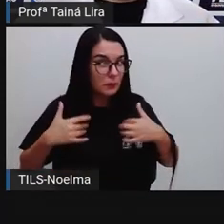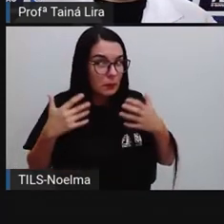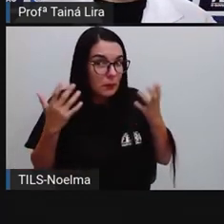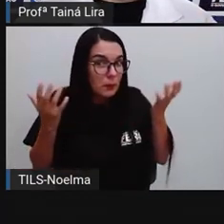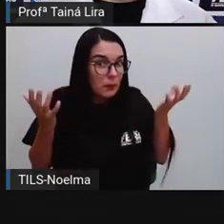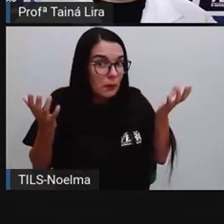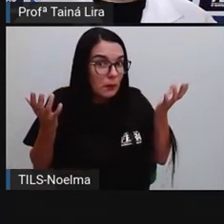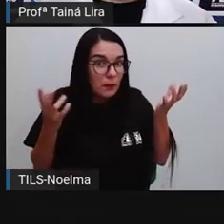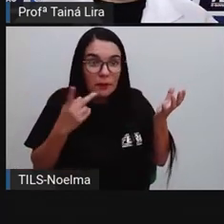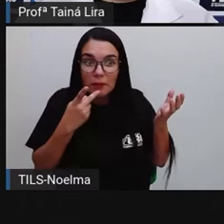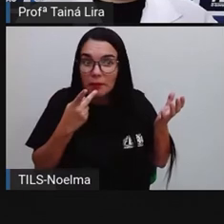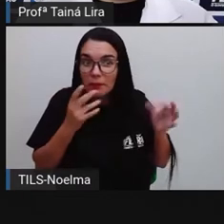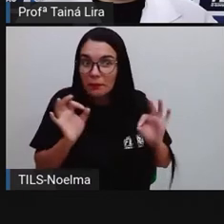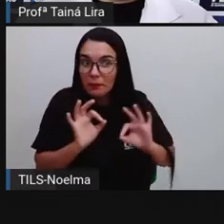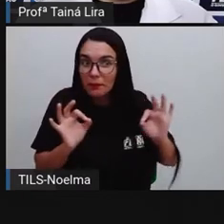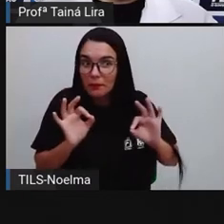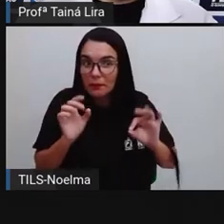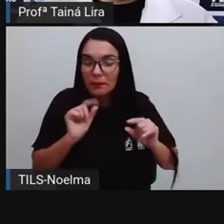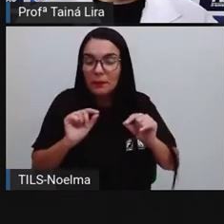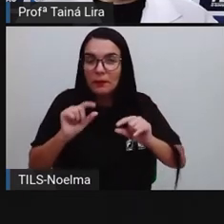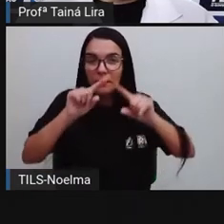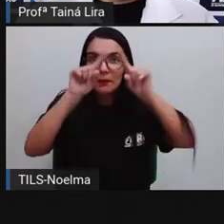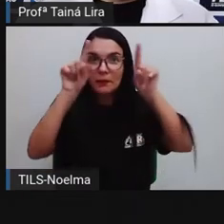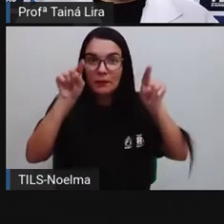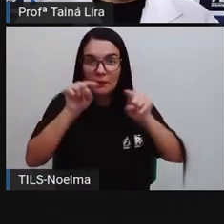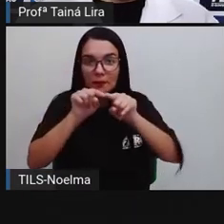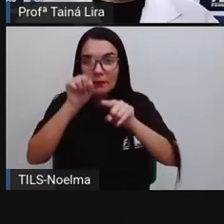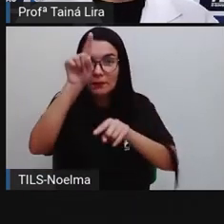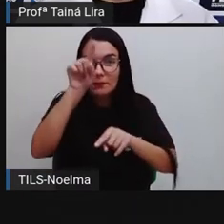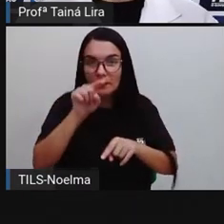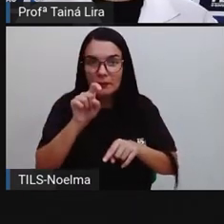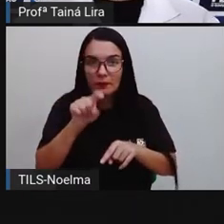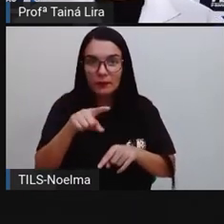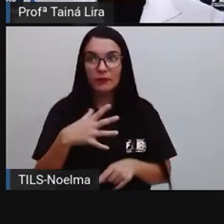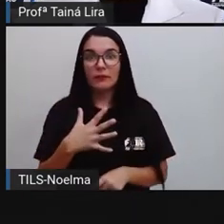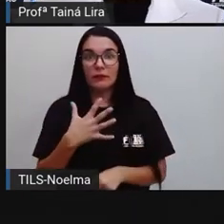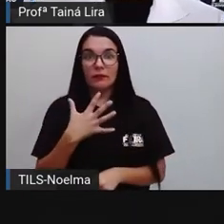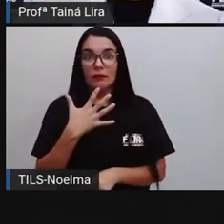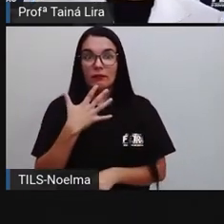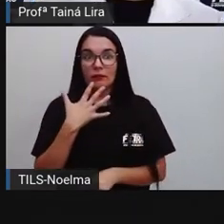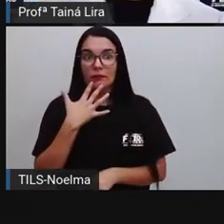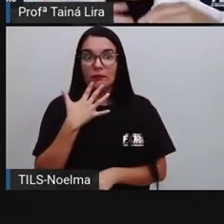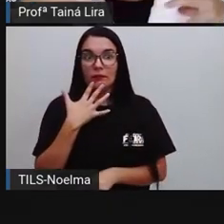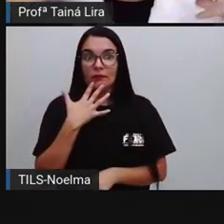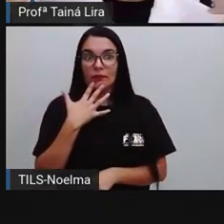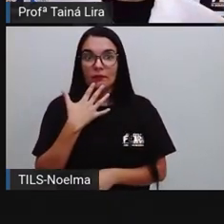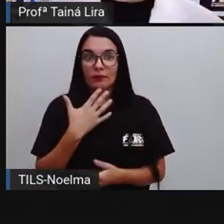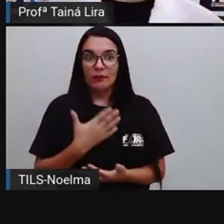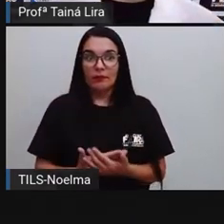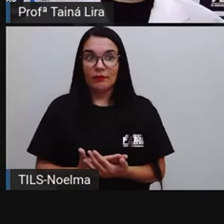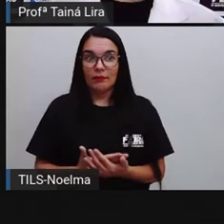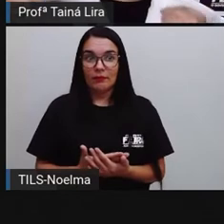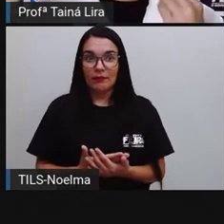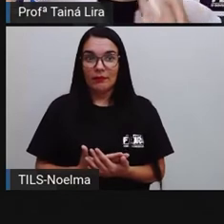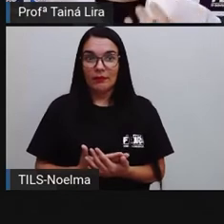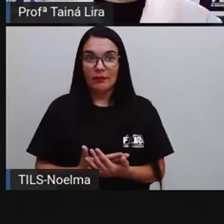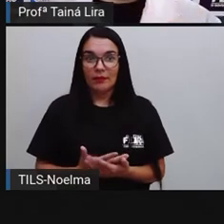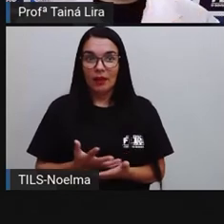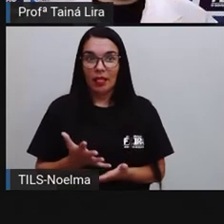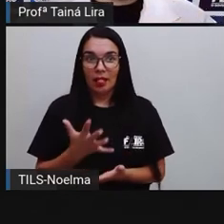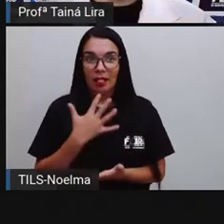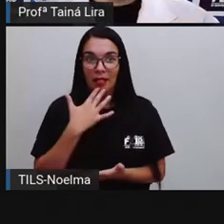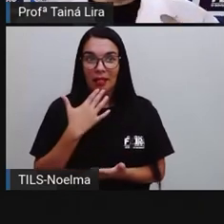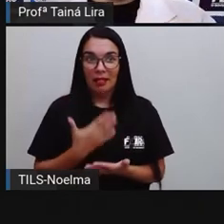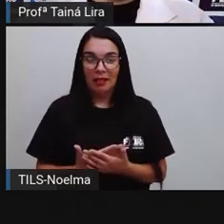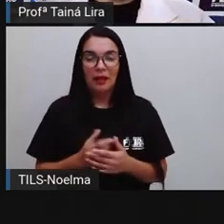o balão que apareceu. O que está acontecendo aqui? É um balão, ela ficou, ó, surpresa, né? Surpresa, é